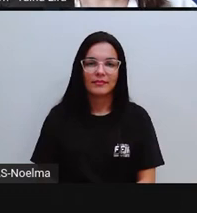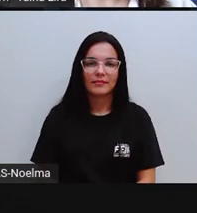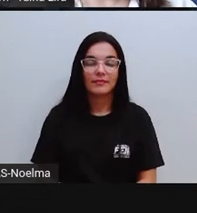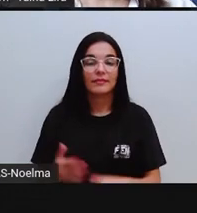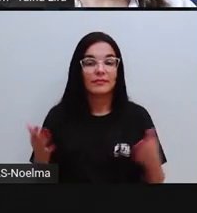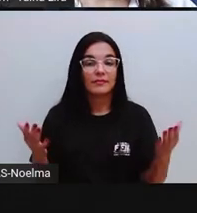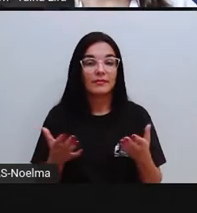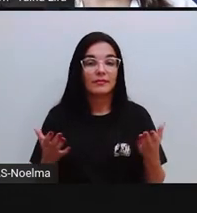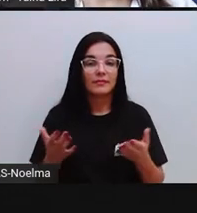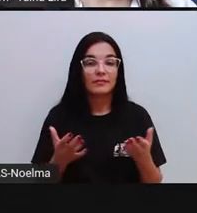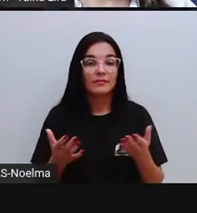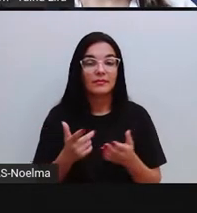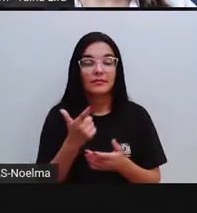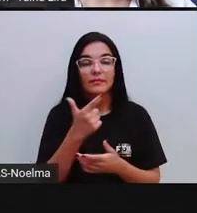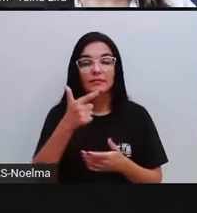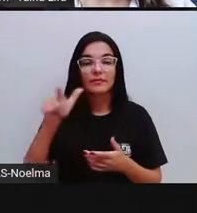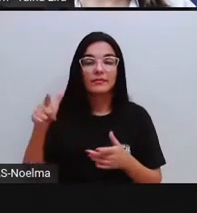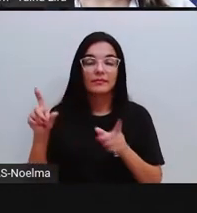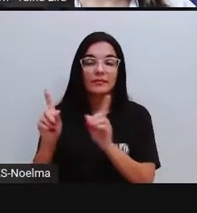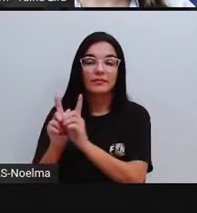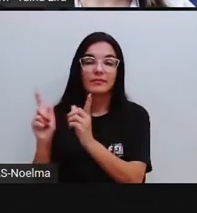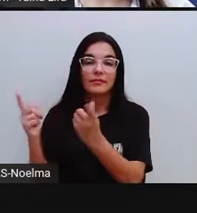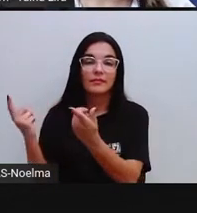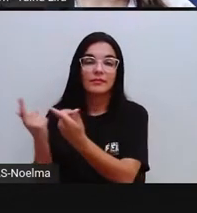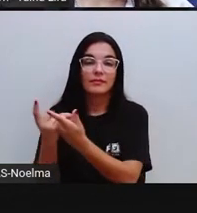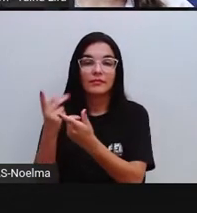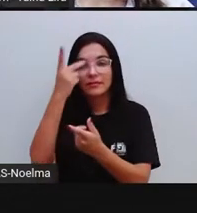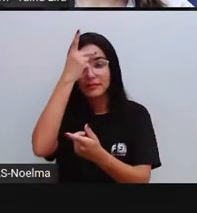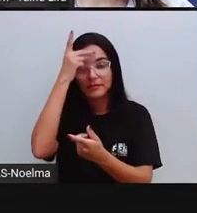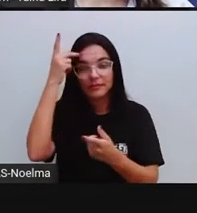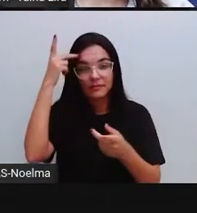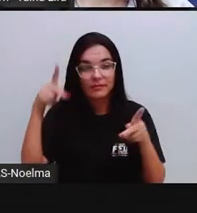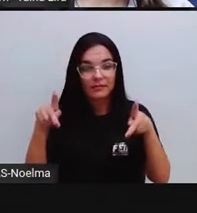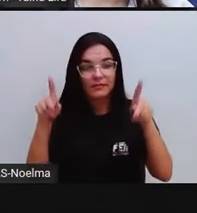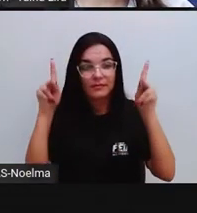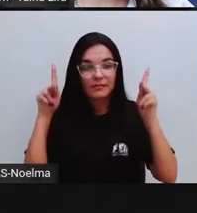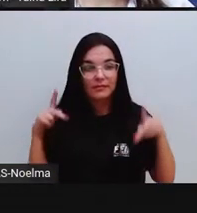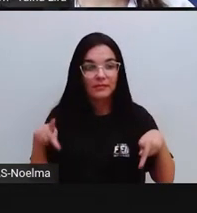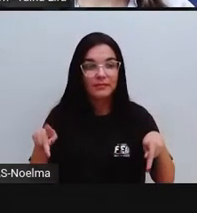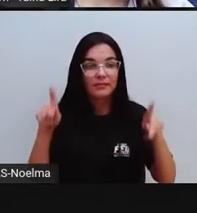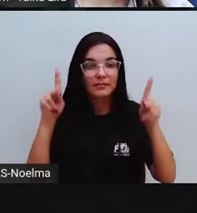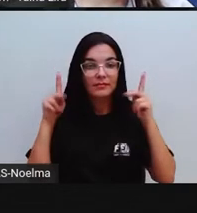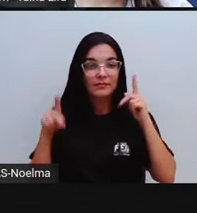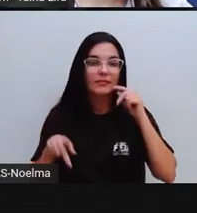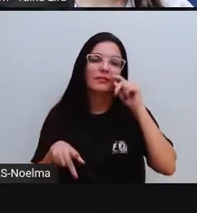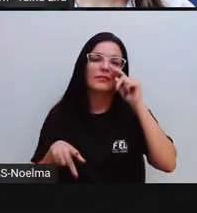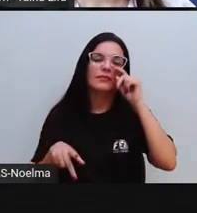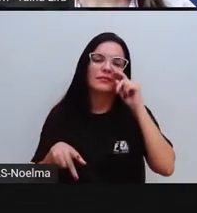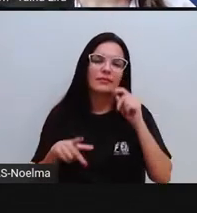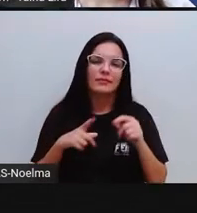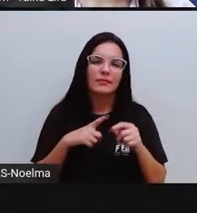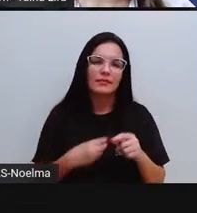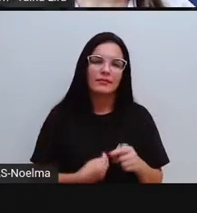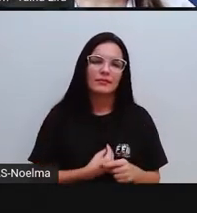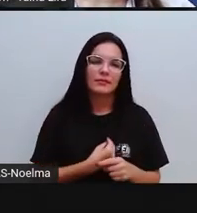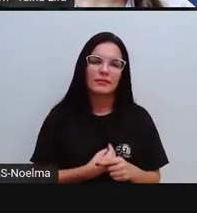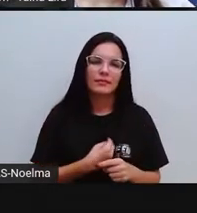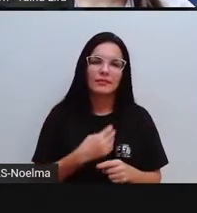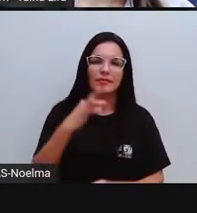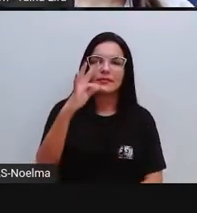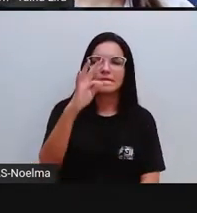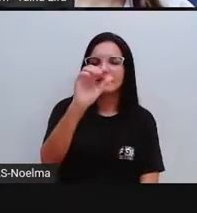Olha lá, outro, outro, é, grupo aqui, povos indígenas, povos